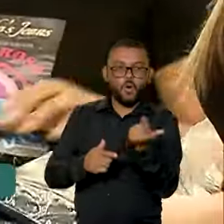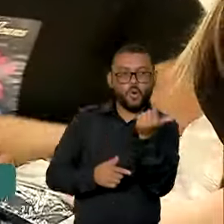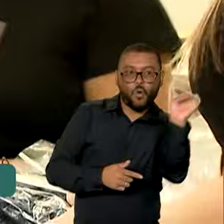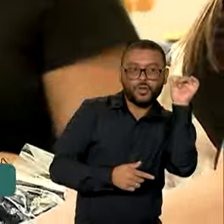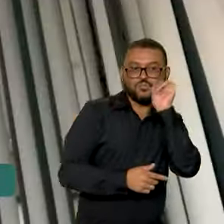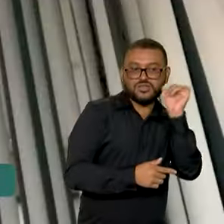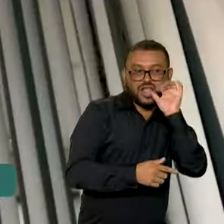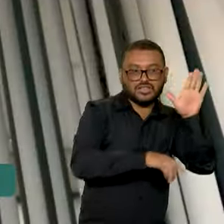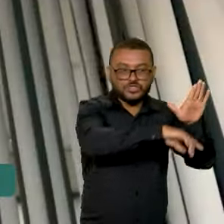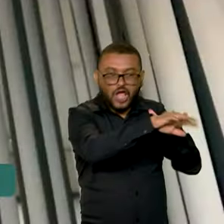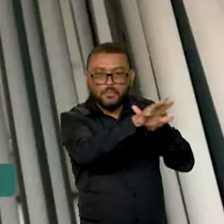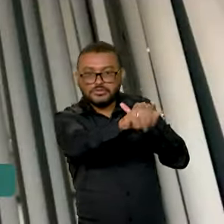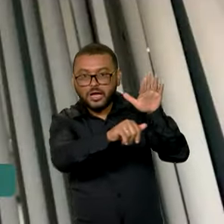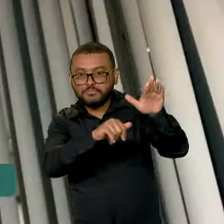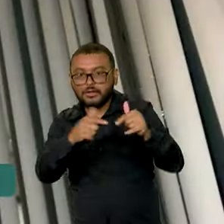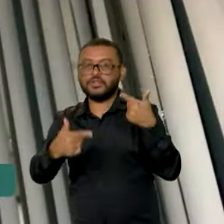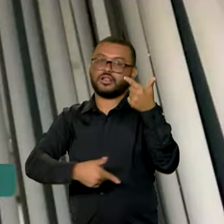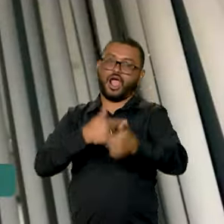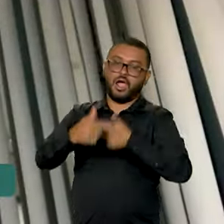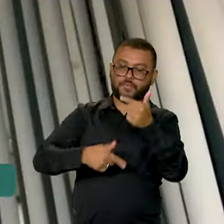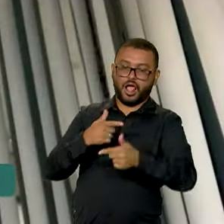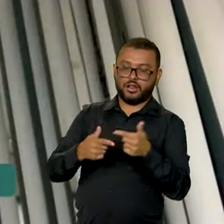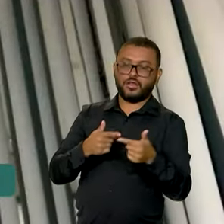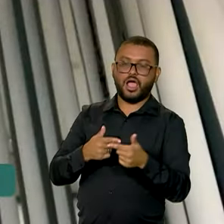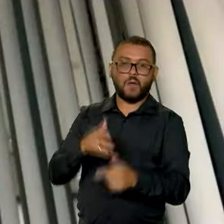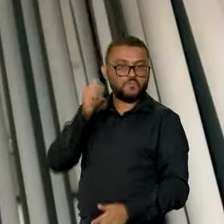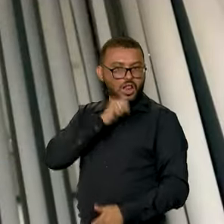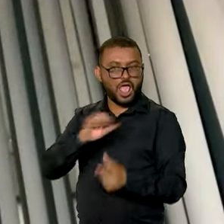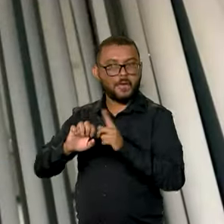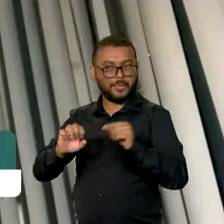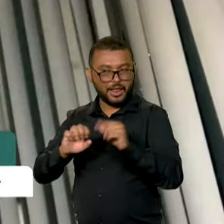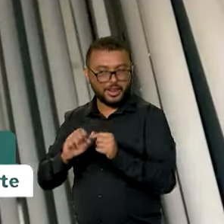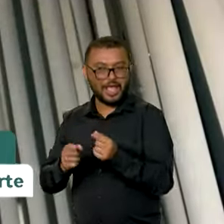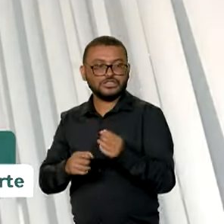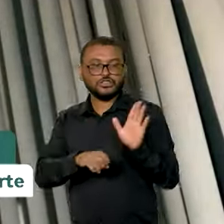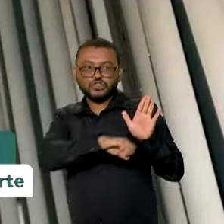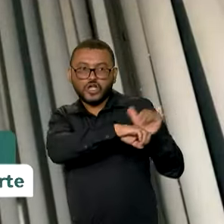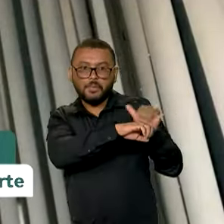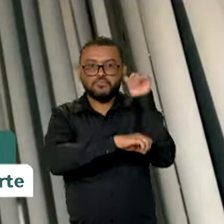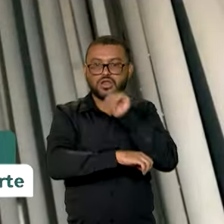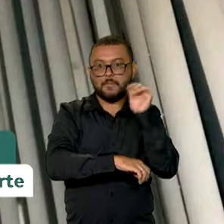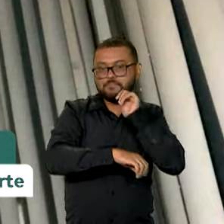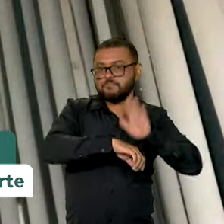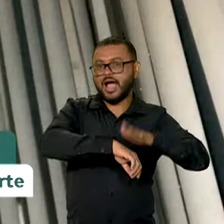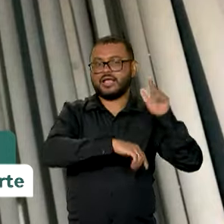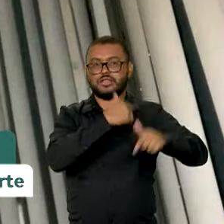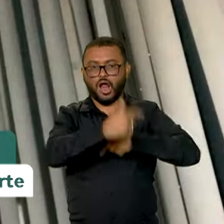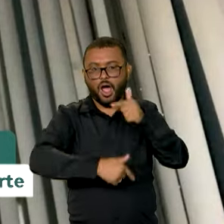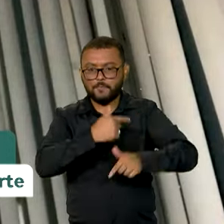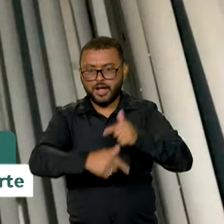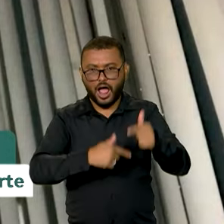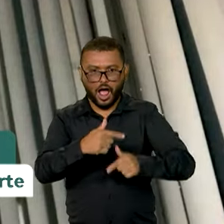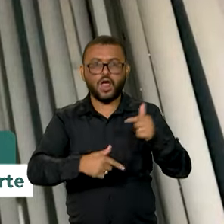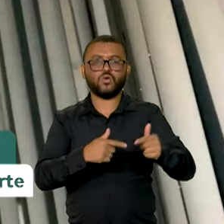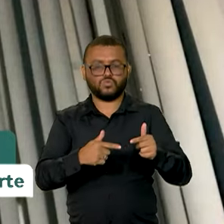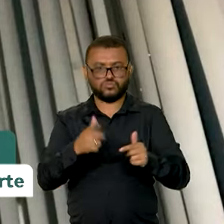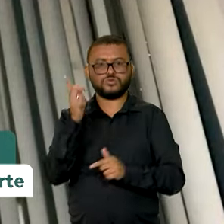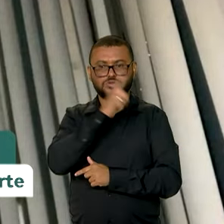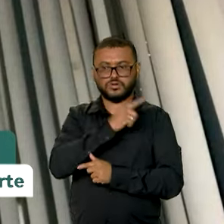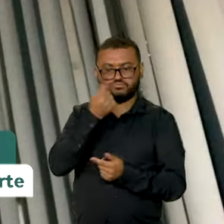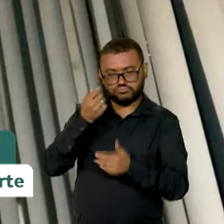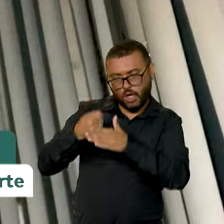mulheres. Essas mulheres empreendedoras, elas também empregam mais. Então a gente vê nesse